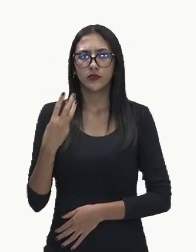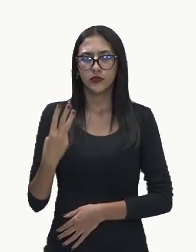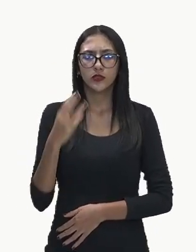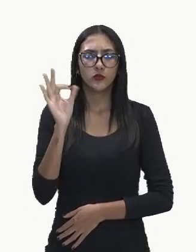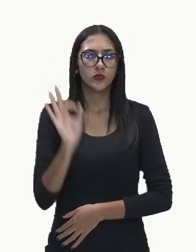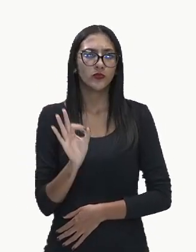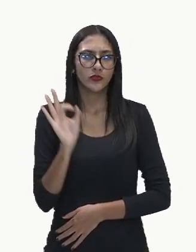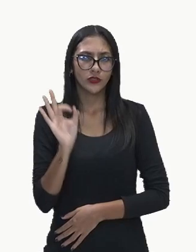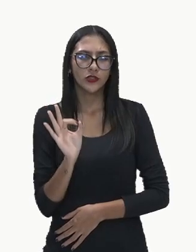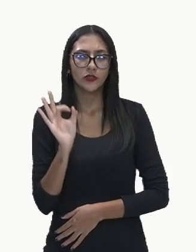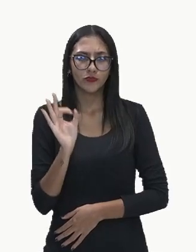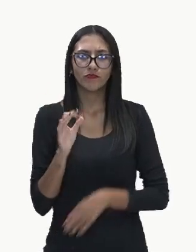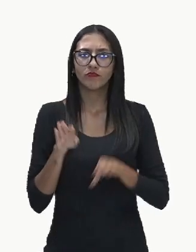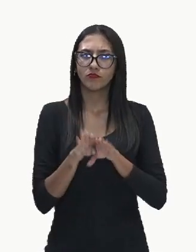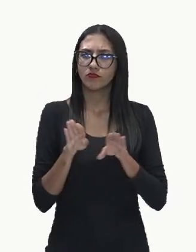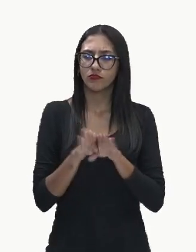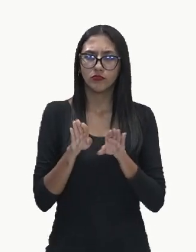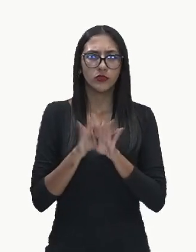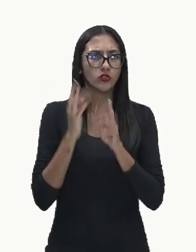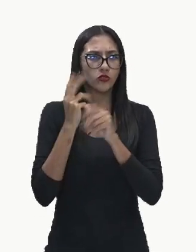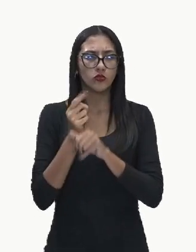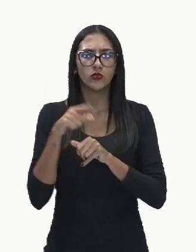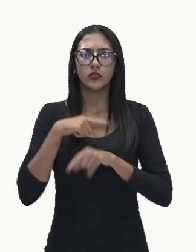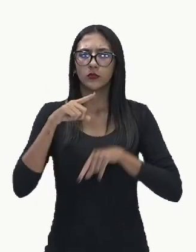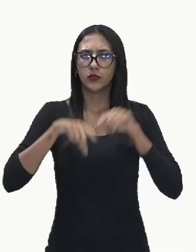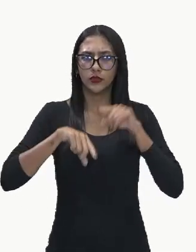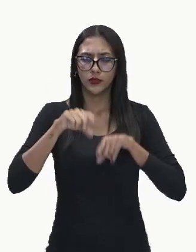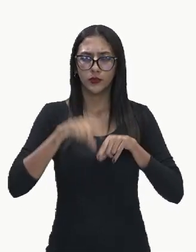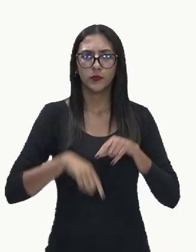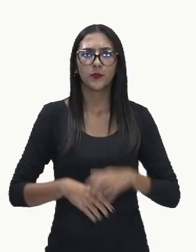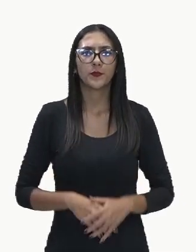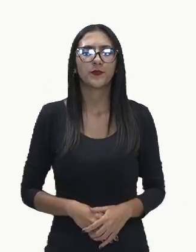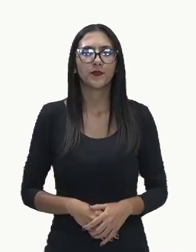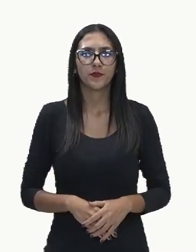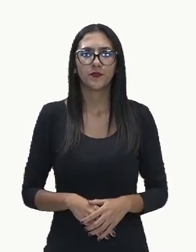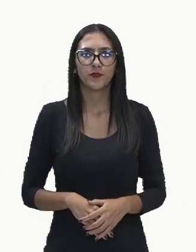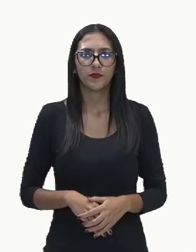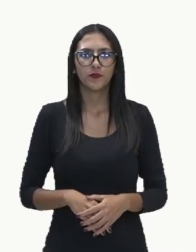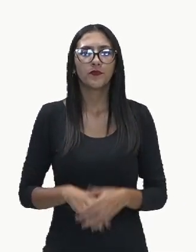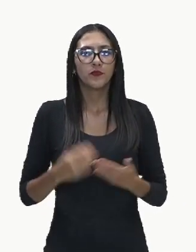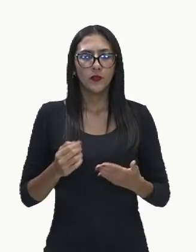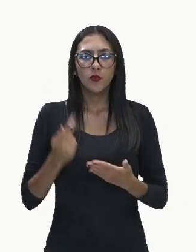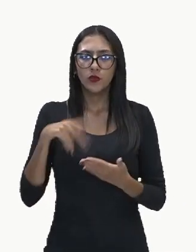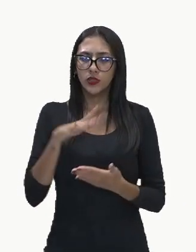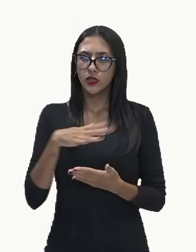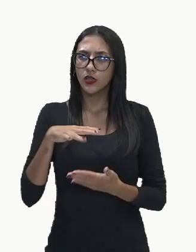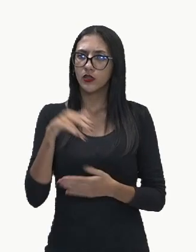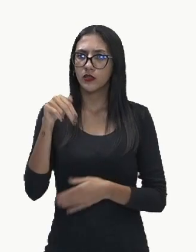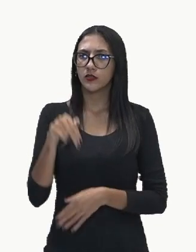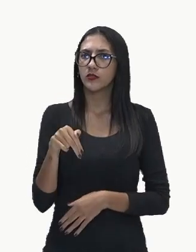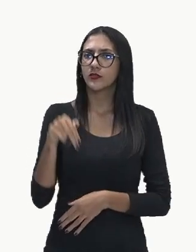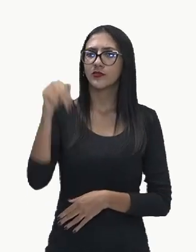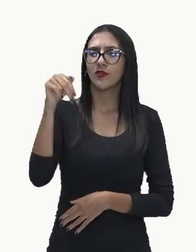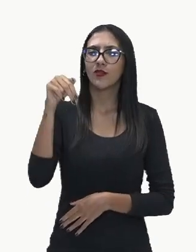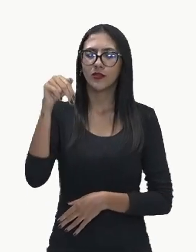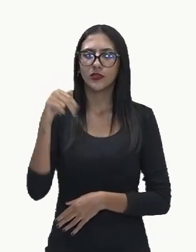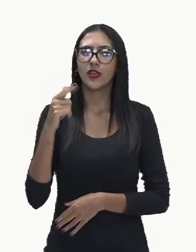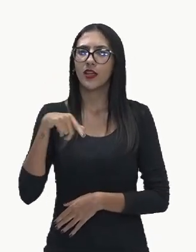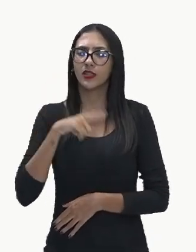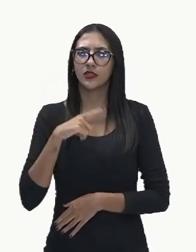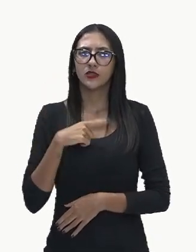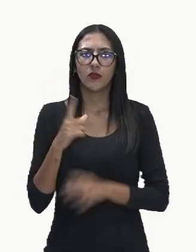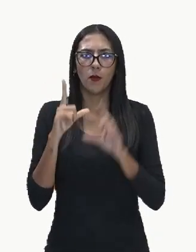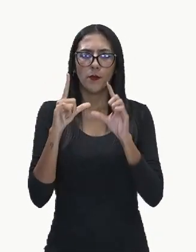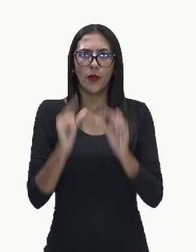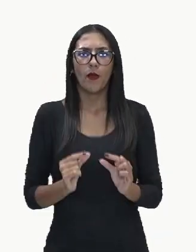,3% de todo o RSU no Brasil. Então, nós fomos aqui, a nossa região Norte foi a que